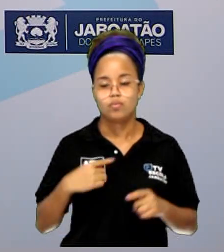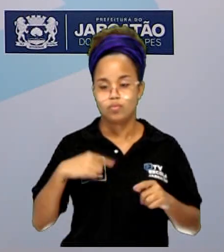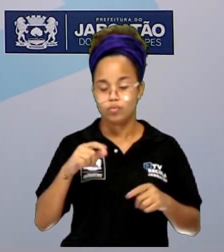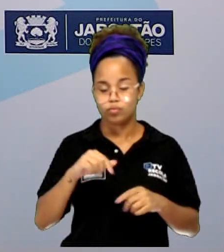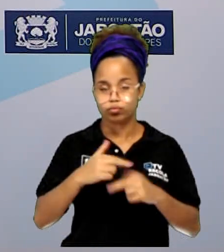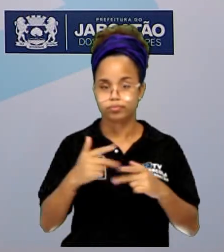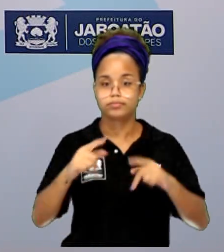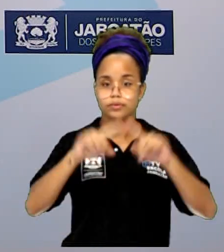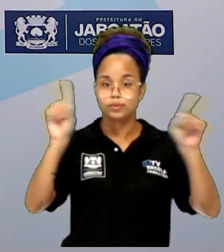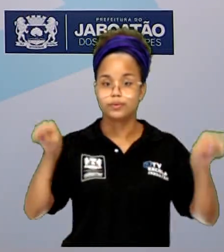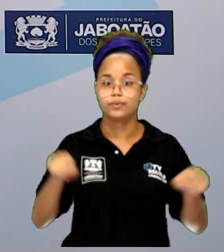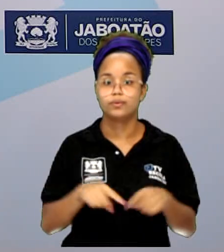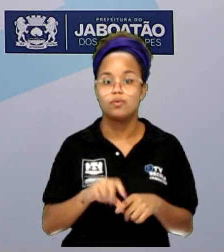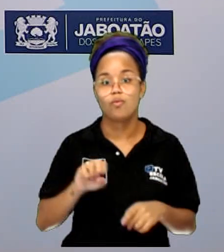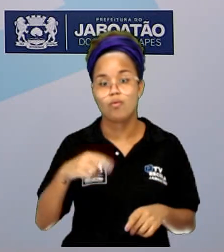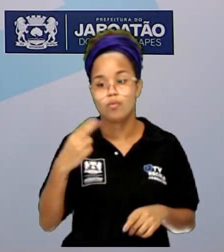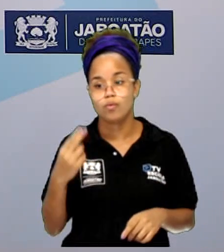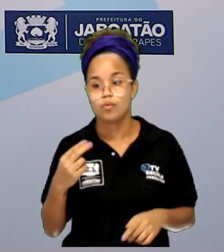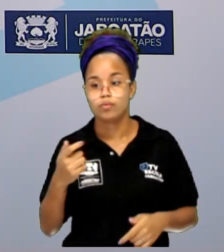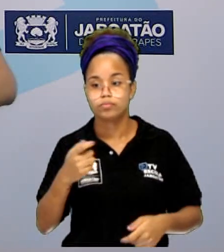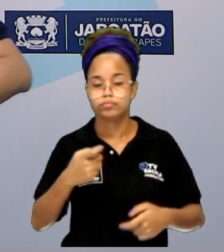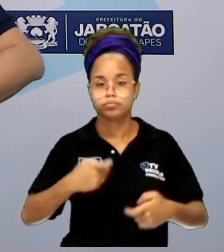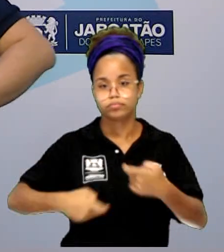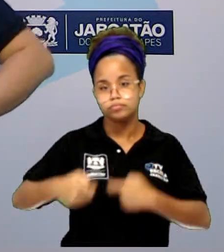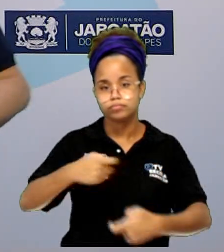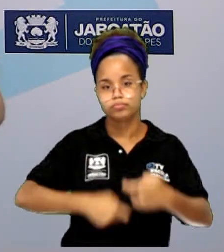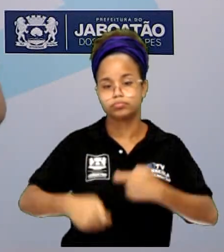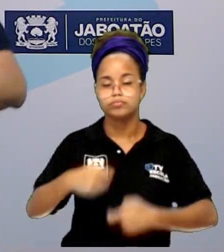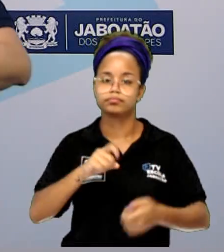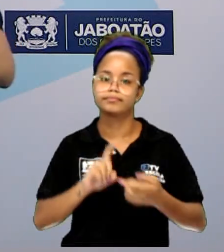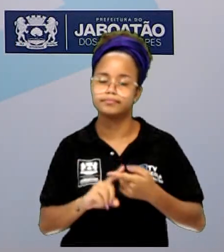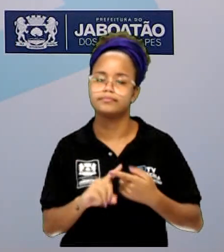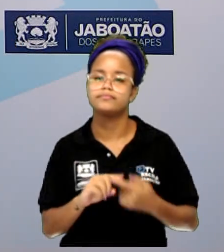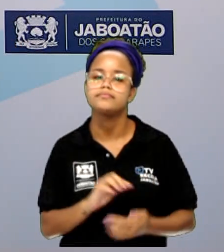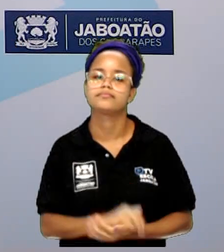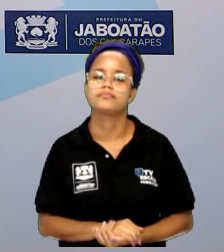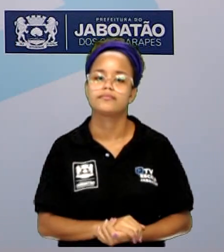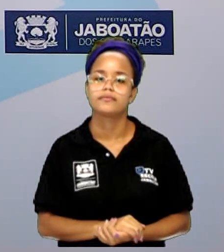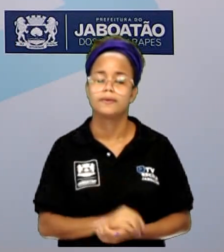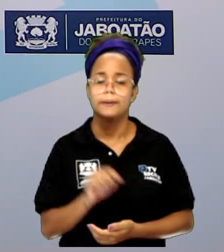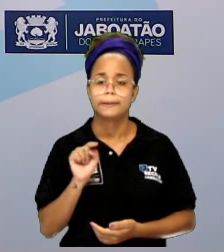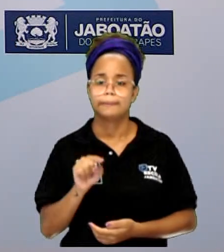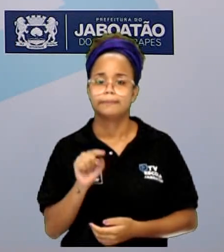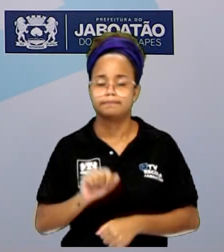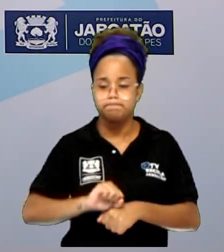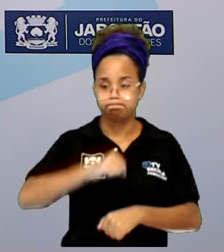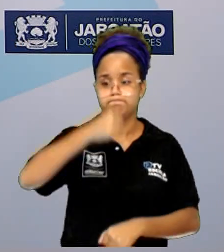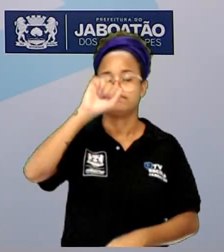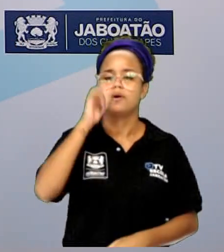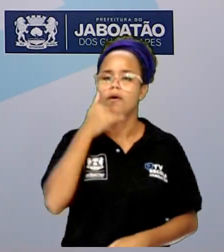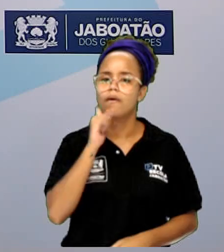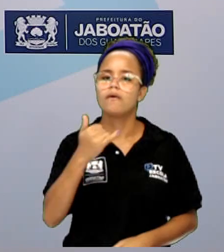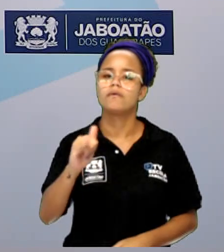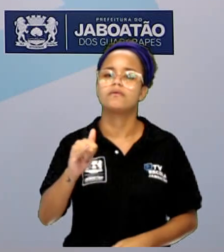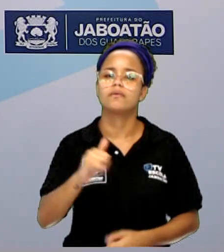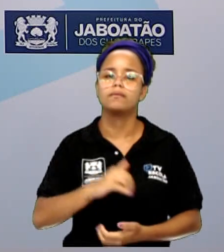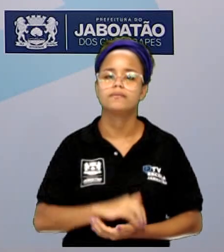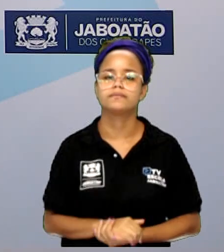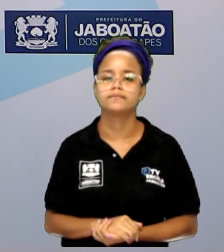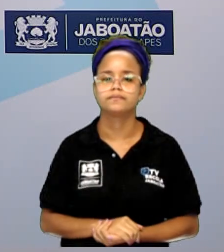muita energia ou no comércio também, né? Essa potência elétrica é justamente a capacidade